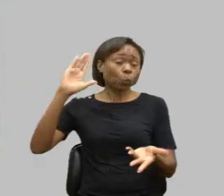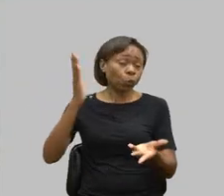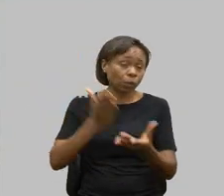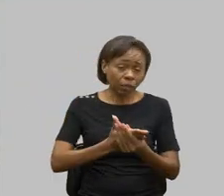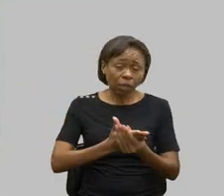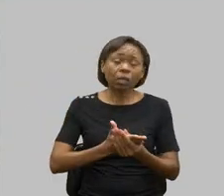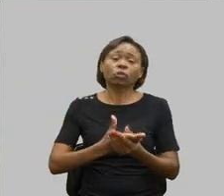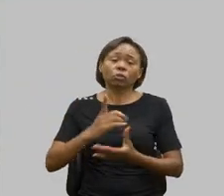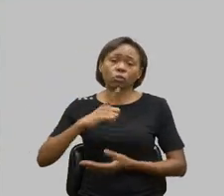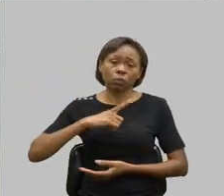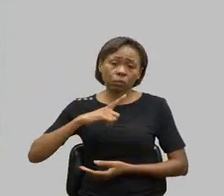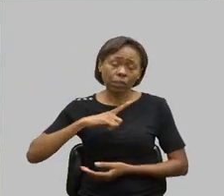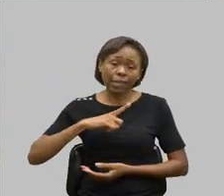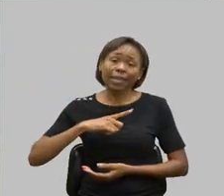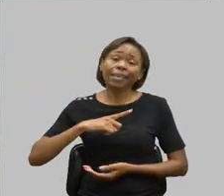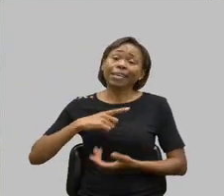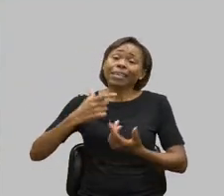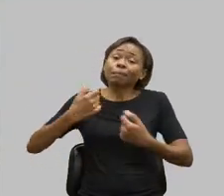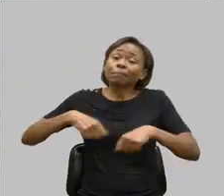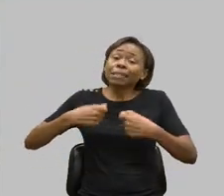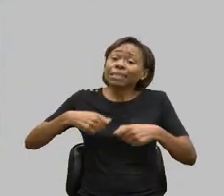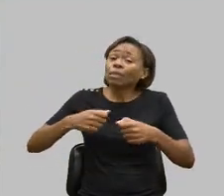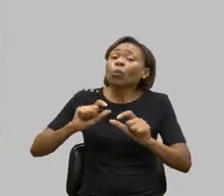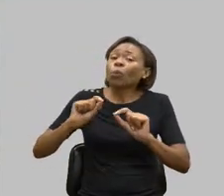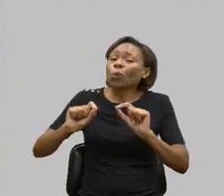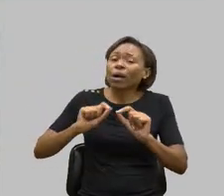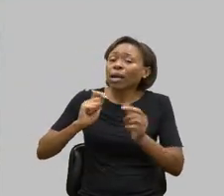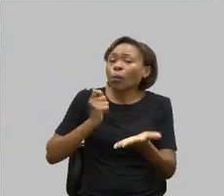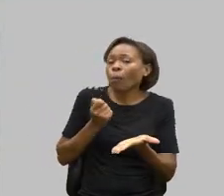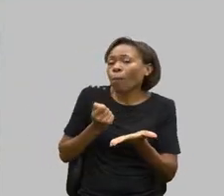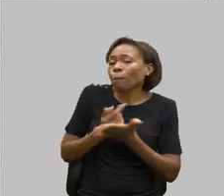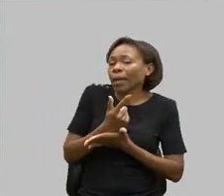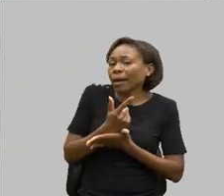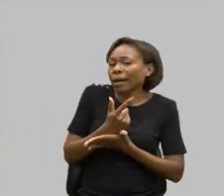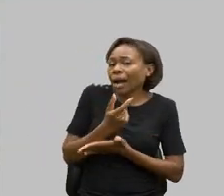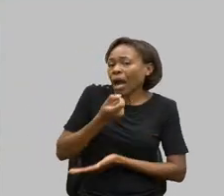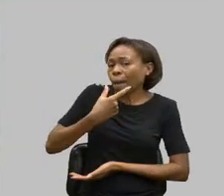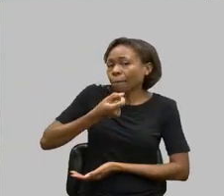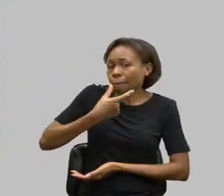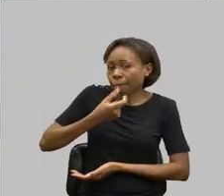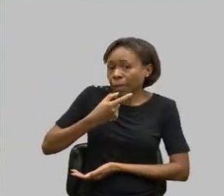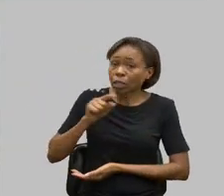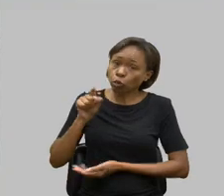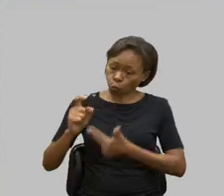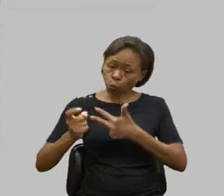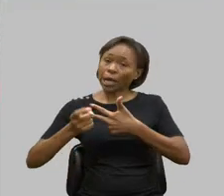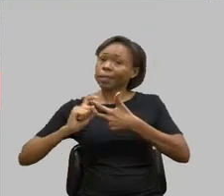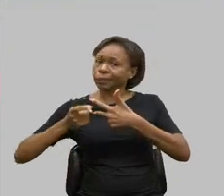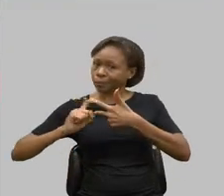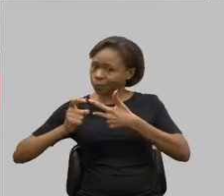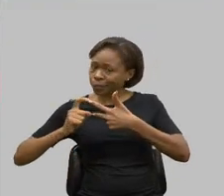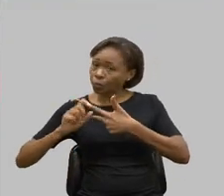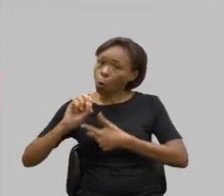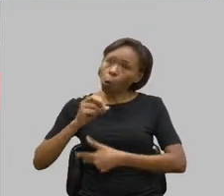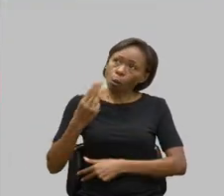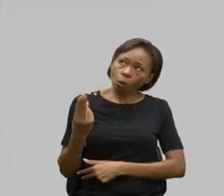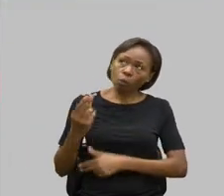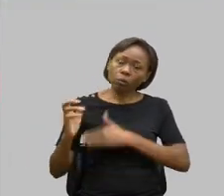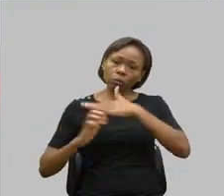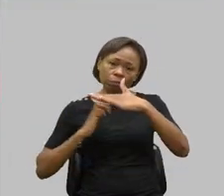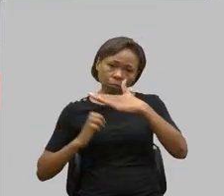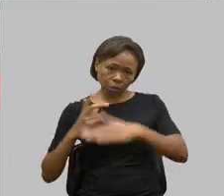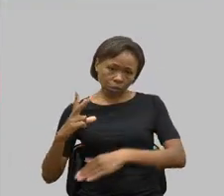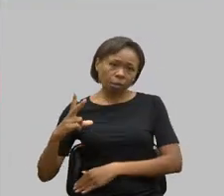de compra de medicamentos por parte do executivo ou empresas privadas que atuam